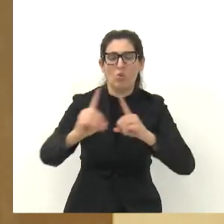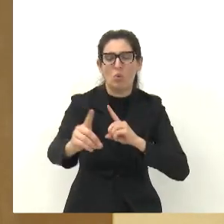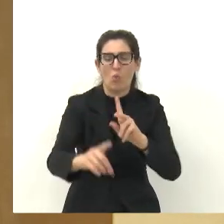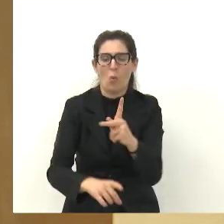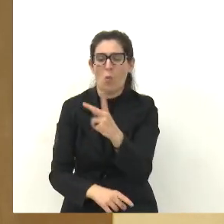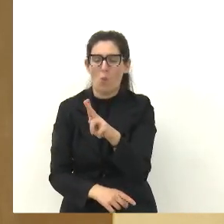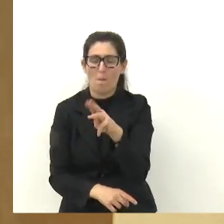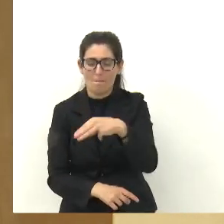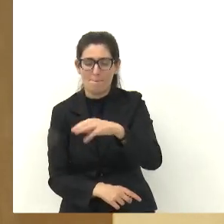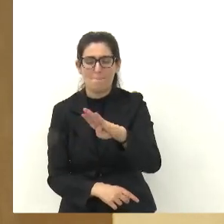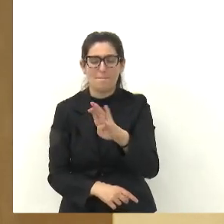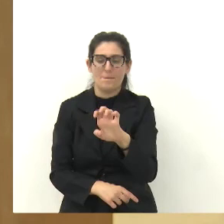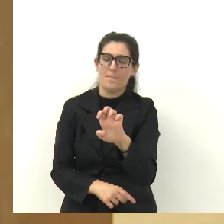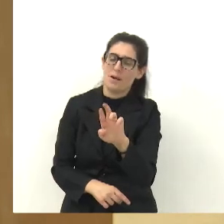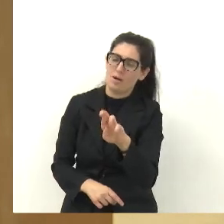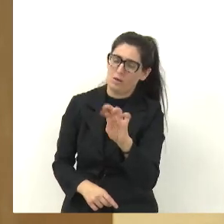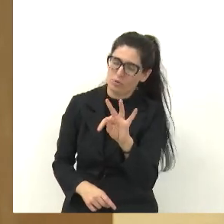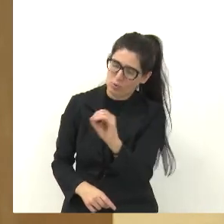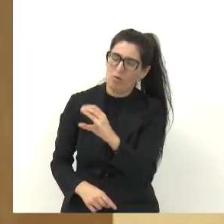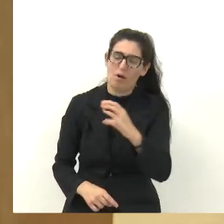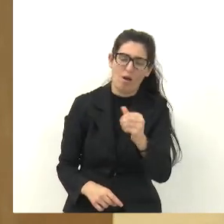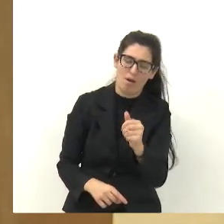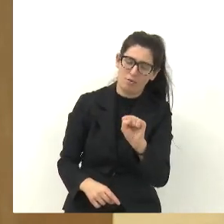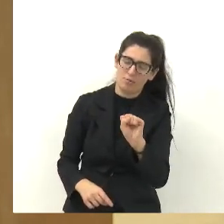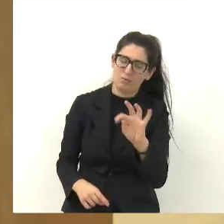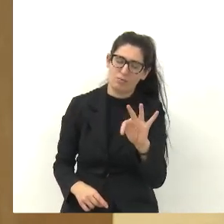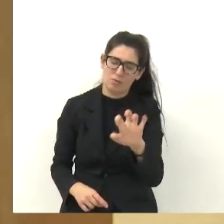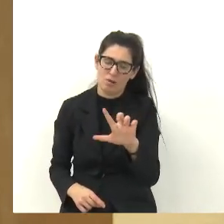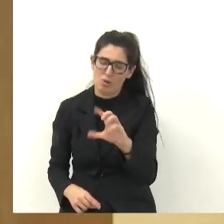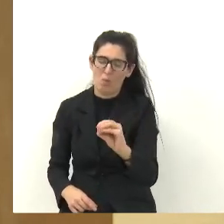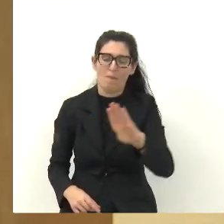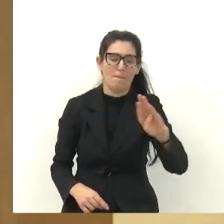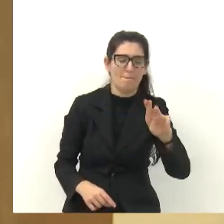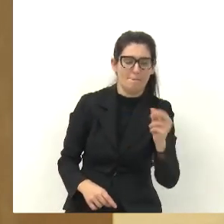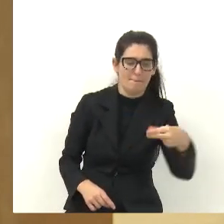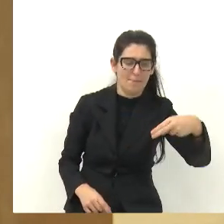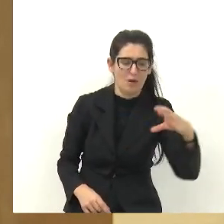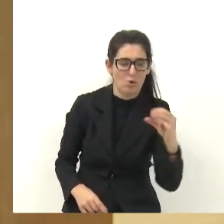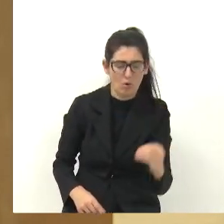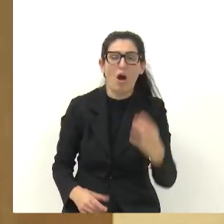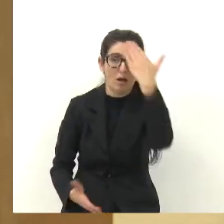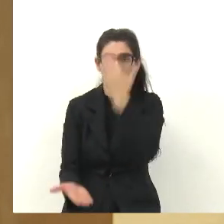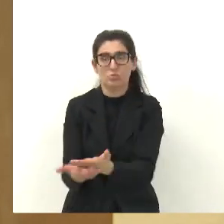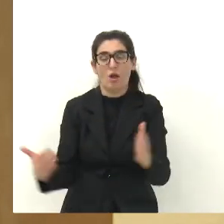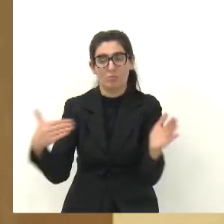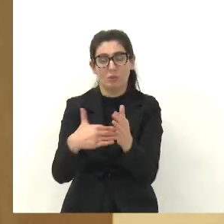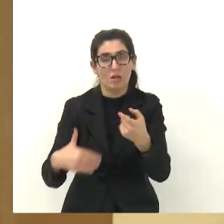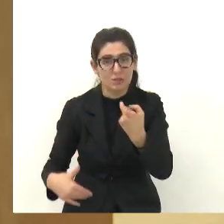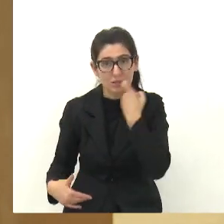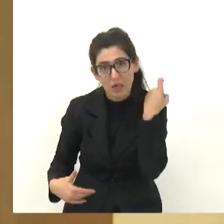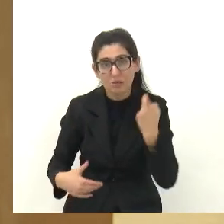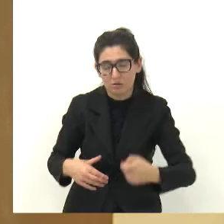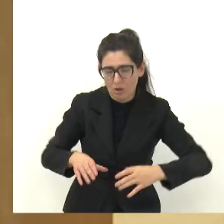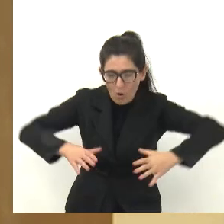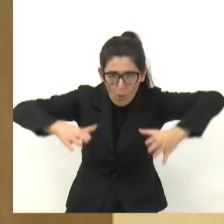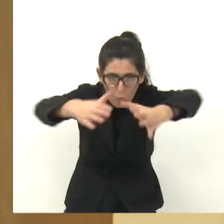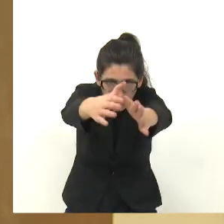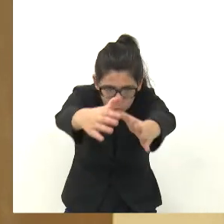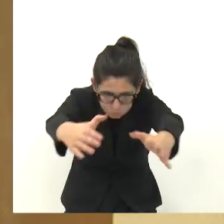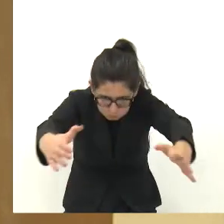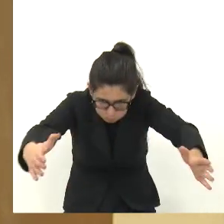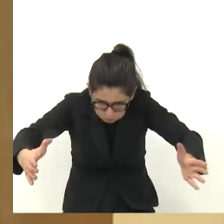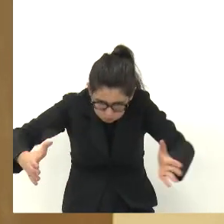vazão, que agora já está resolvido o problema, eu acredito que, até sexta-feira, eles já colocaram umas manilhas novas lá, uns tubos